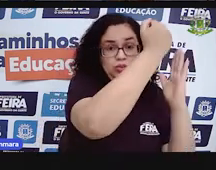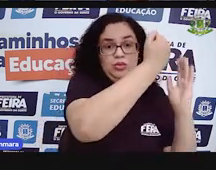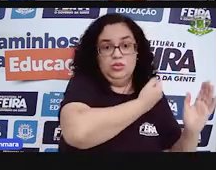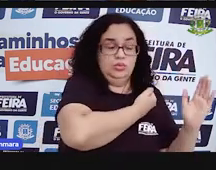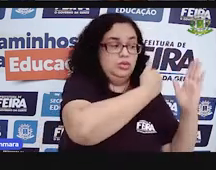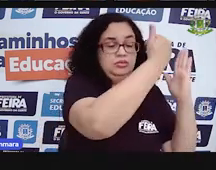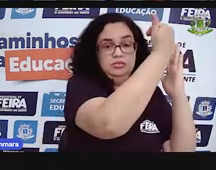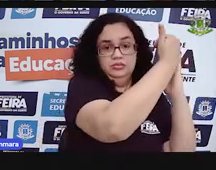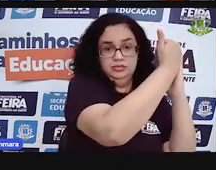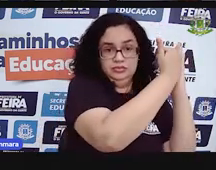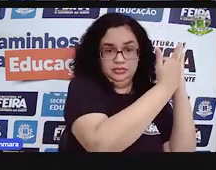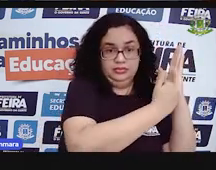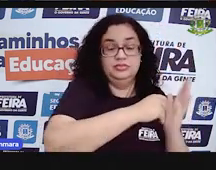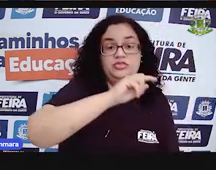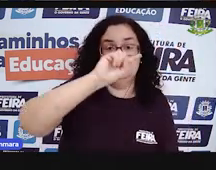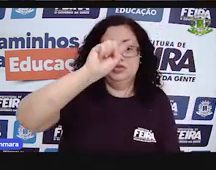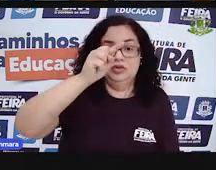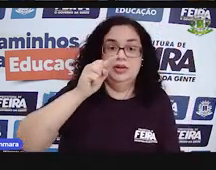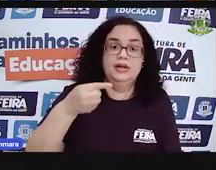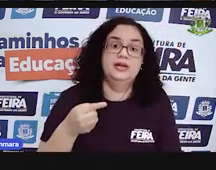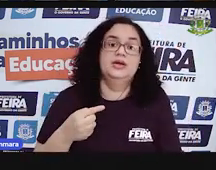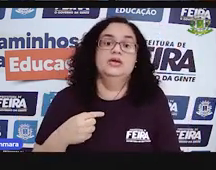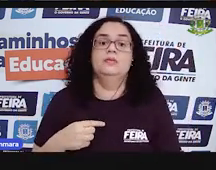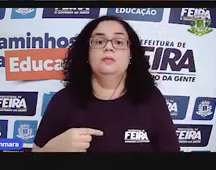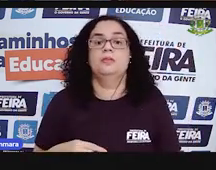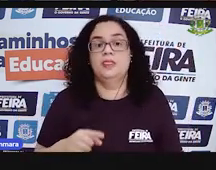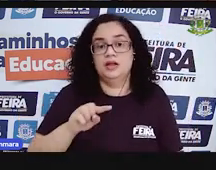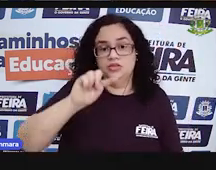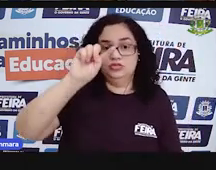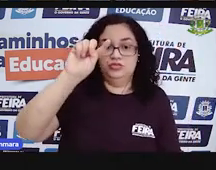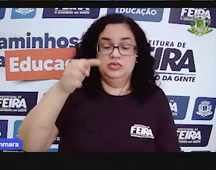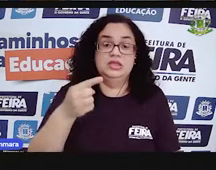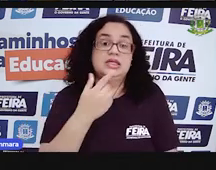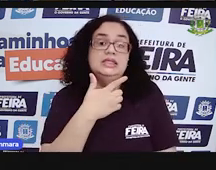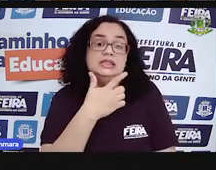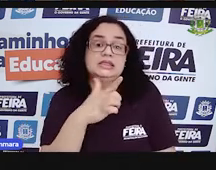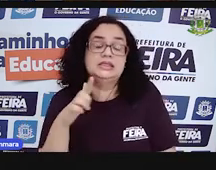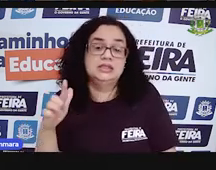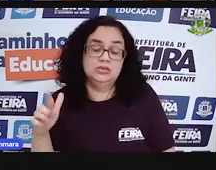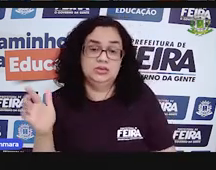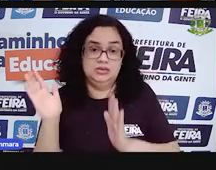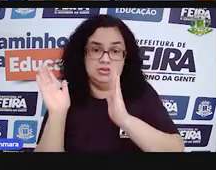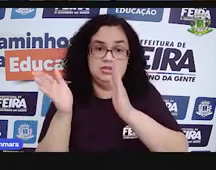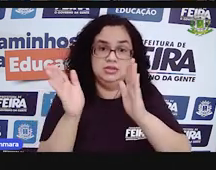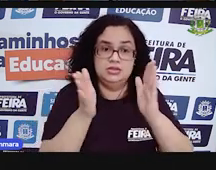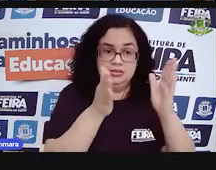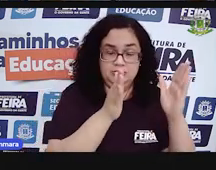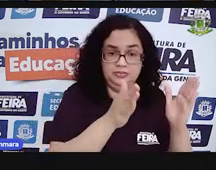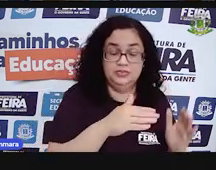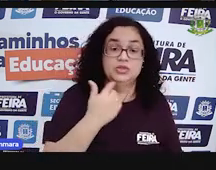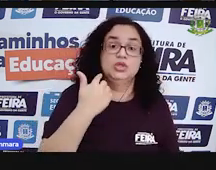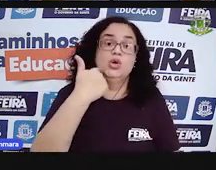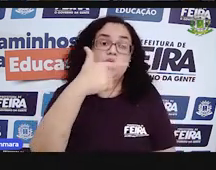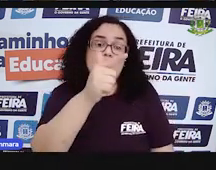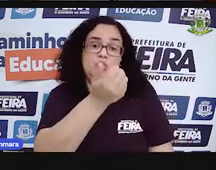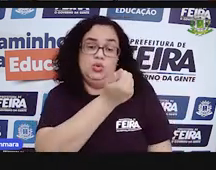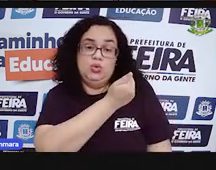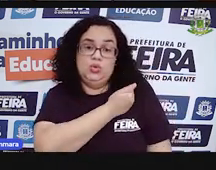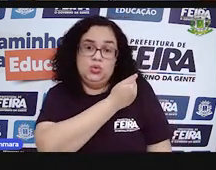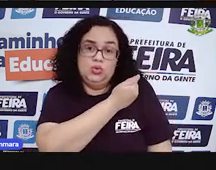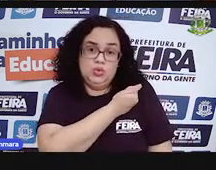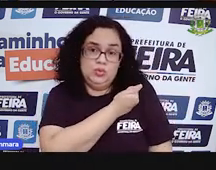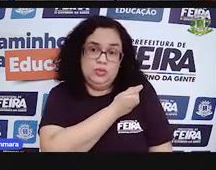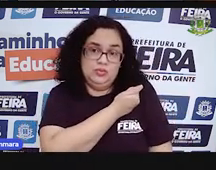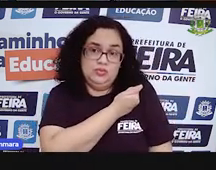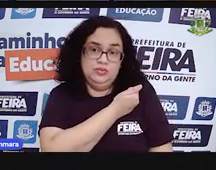vírgula embaixo de vírgula. Se a vírgula ficar, se a vírgula de um número não tiver alinhada com a vírgula de outro número, opa,